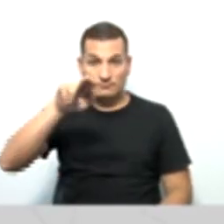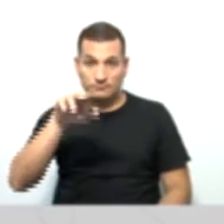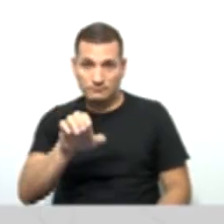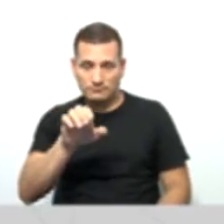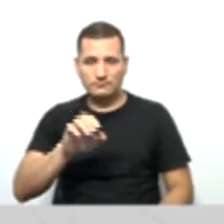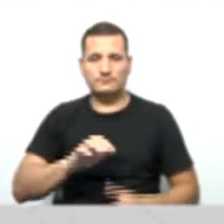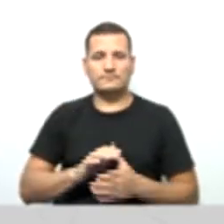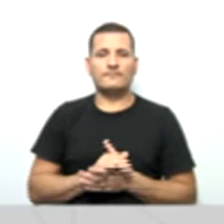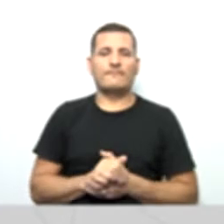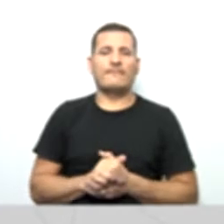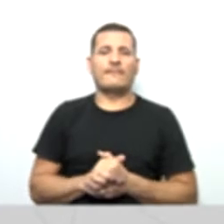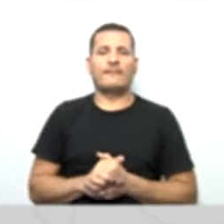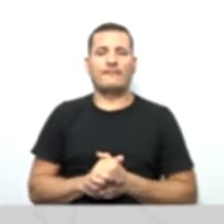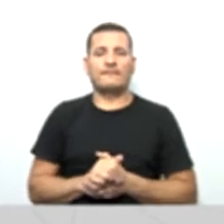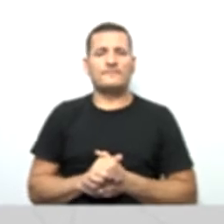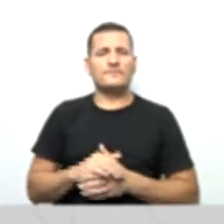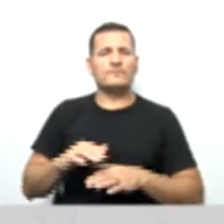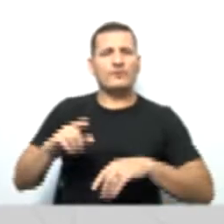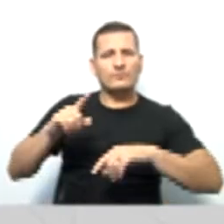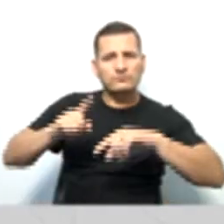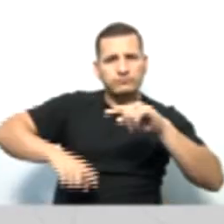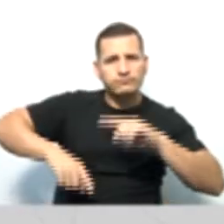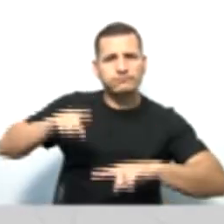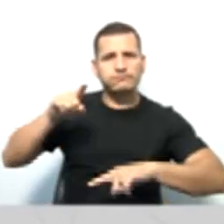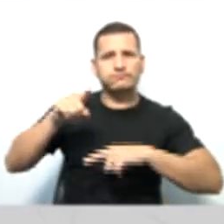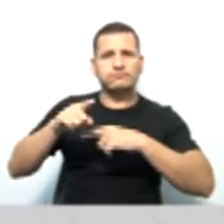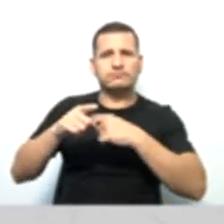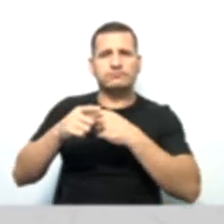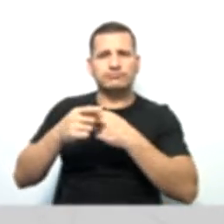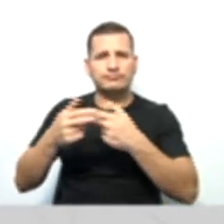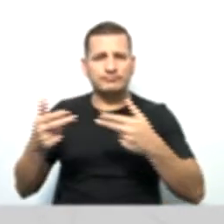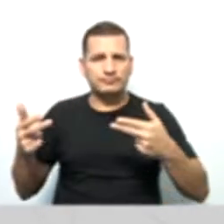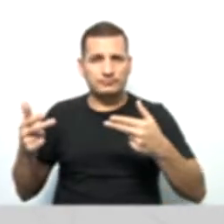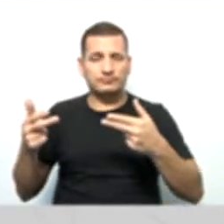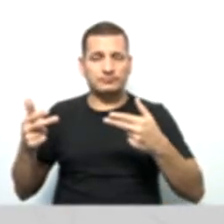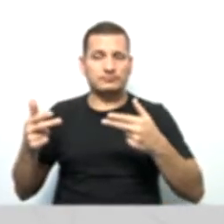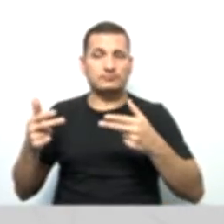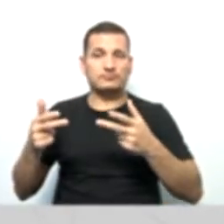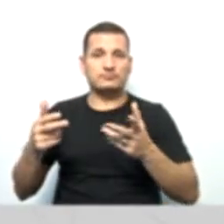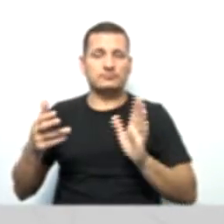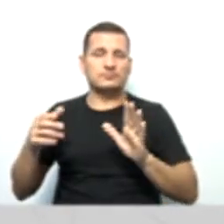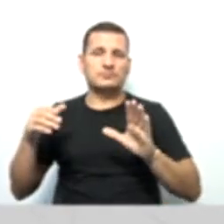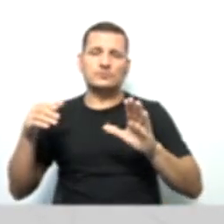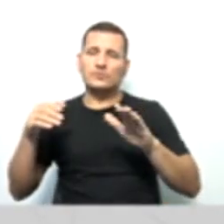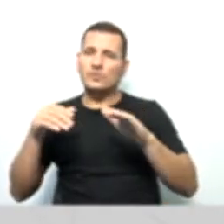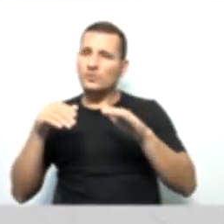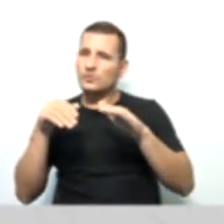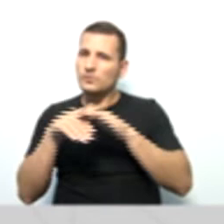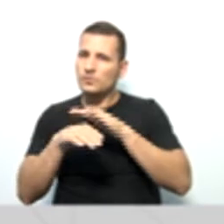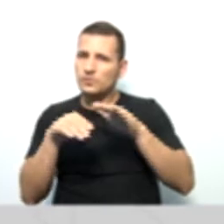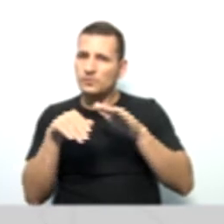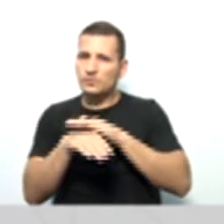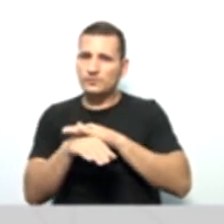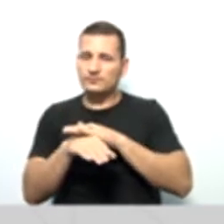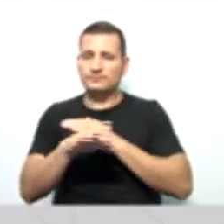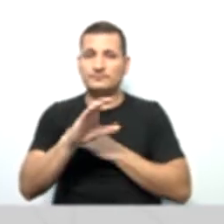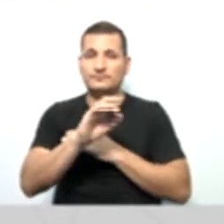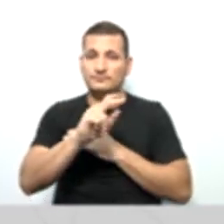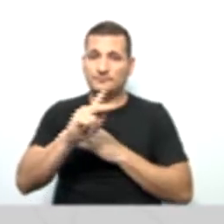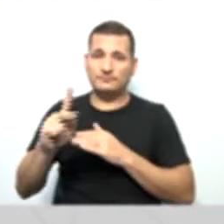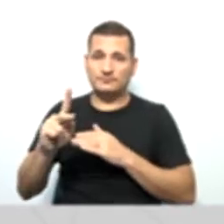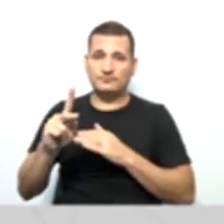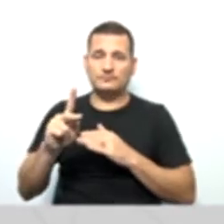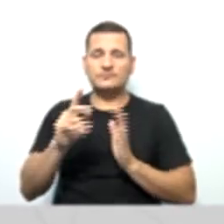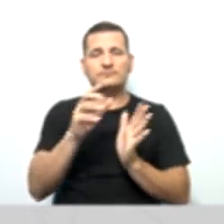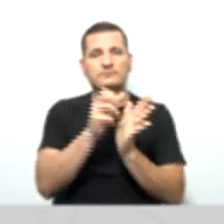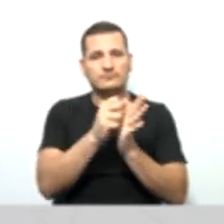aos produtos depositados pelo produtor na cooperativa, controlando